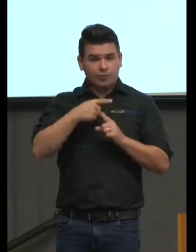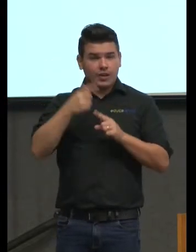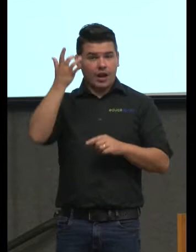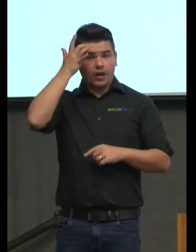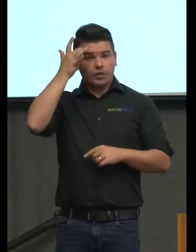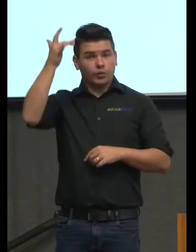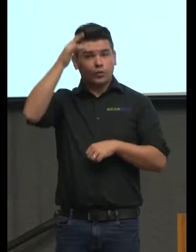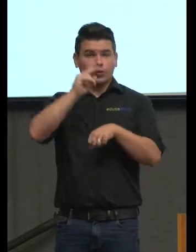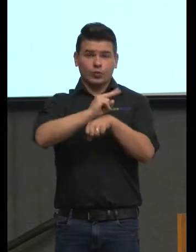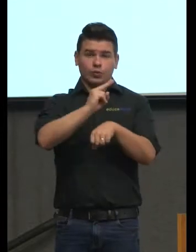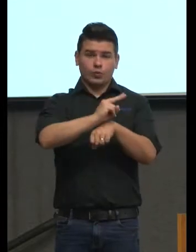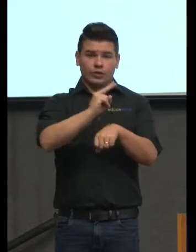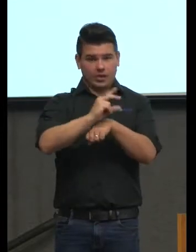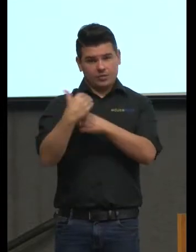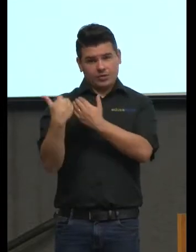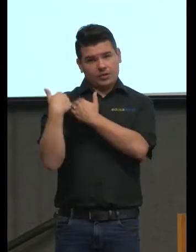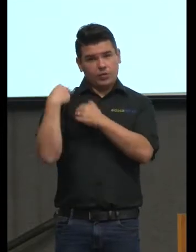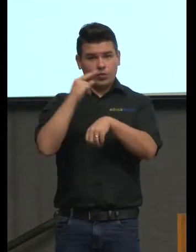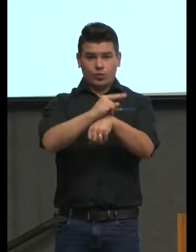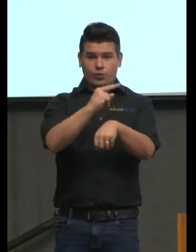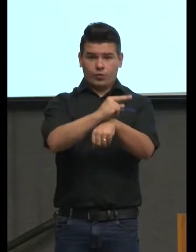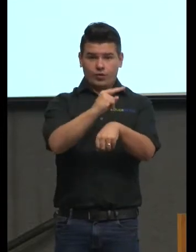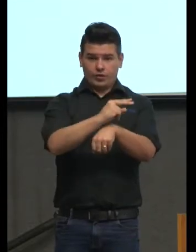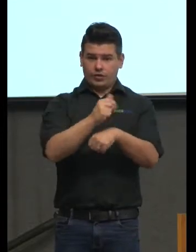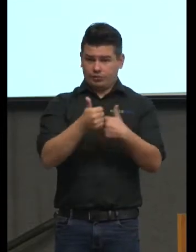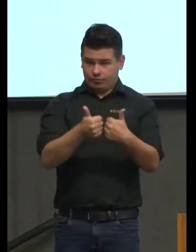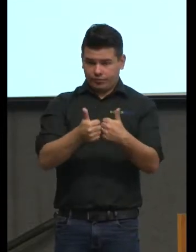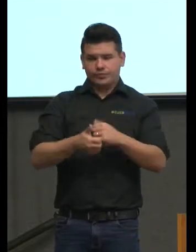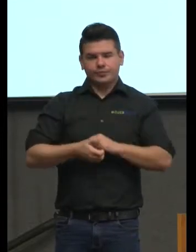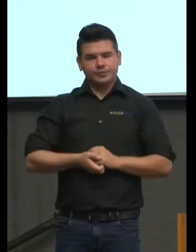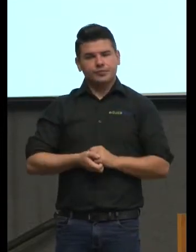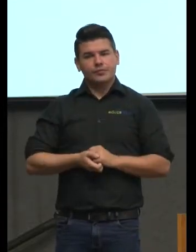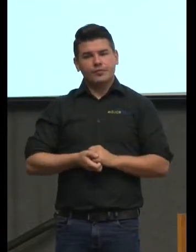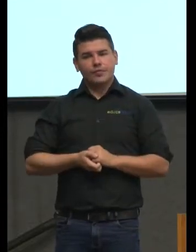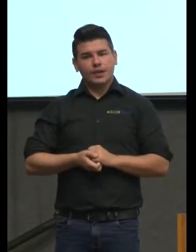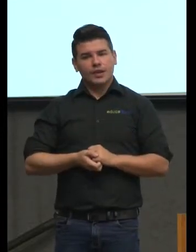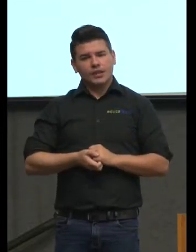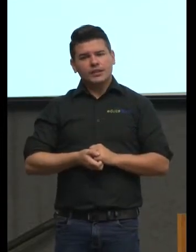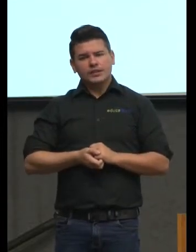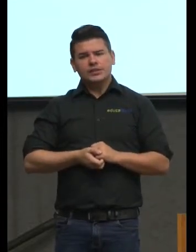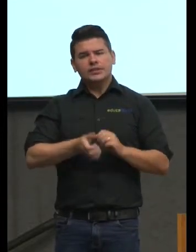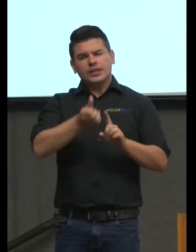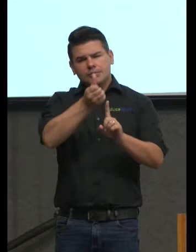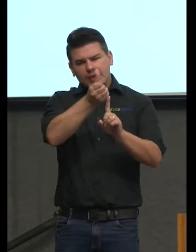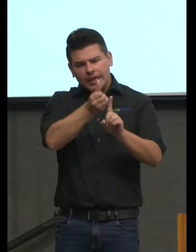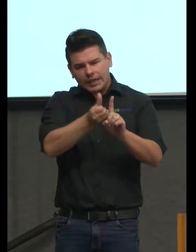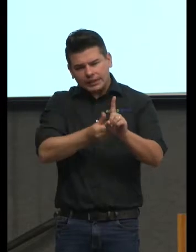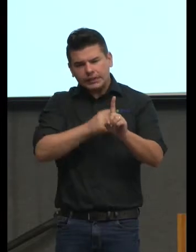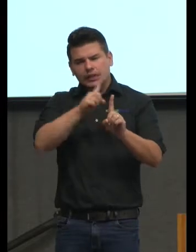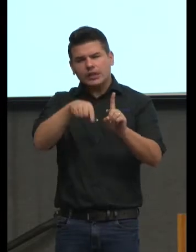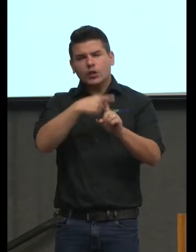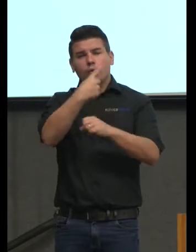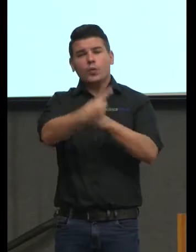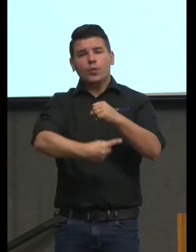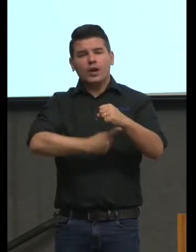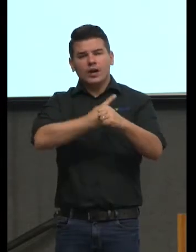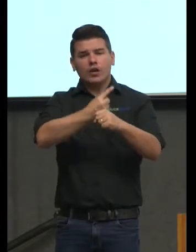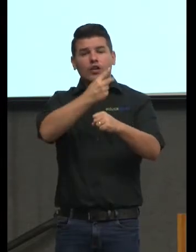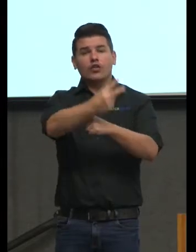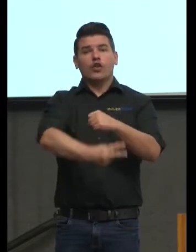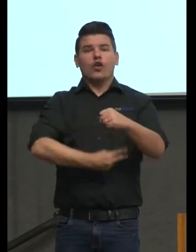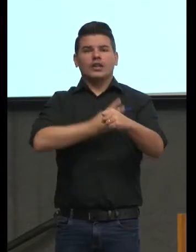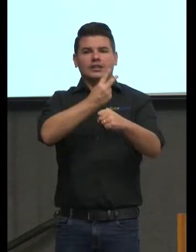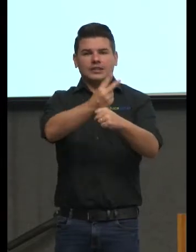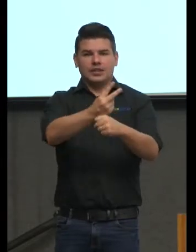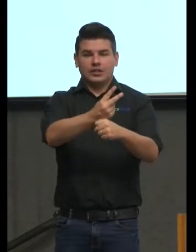responsabilizam por elas fazem isso sobretudo nos primeiros dois anos de vida e depois meninos olha que coisa